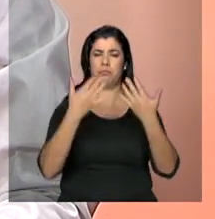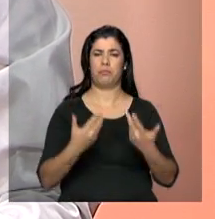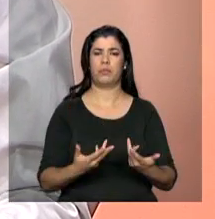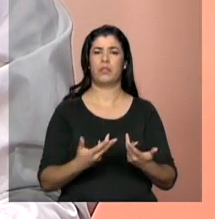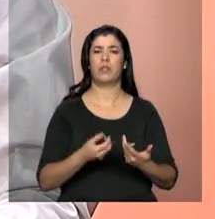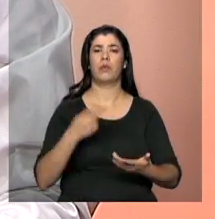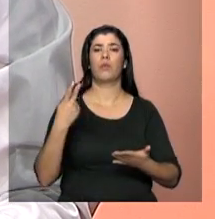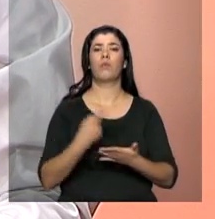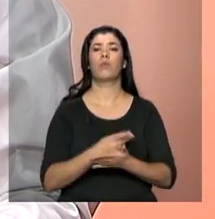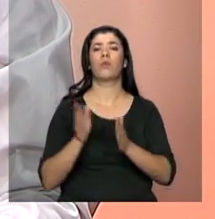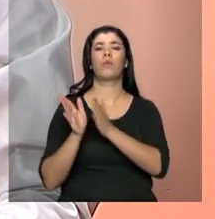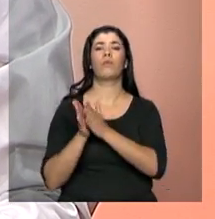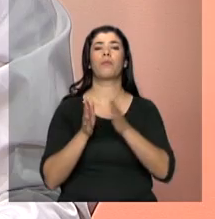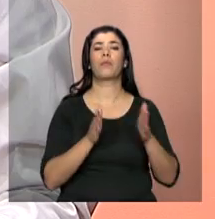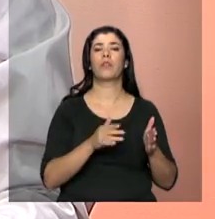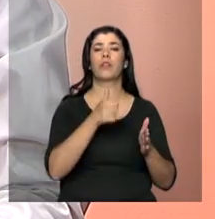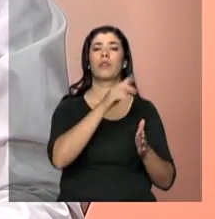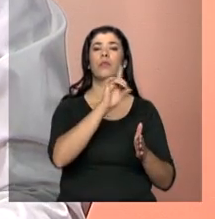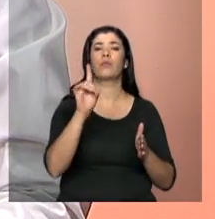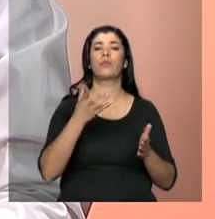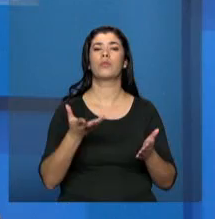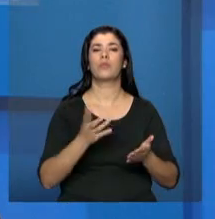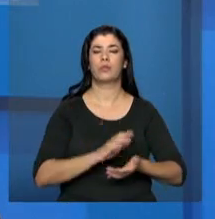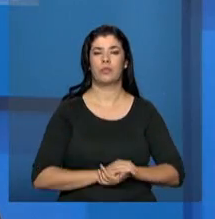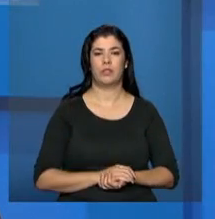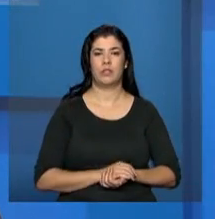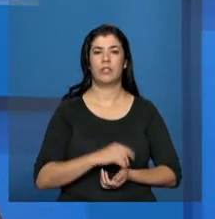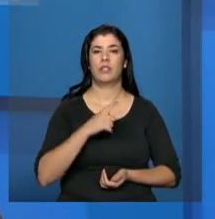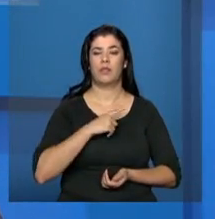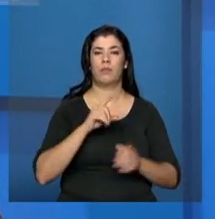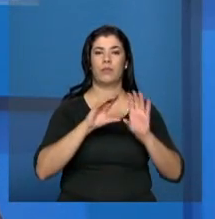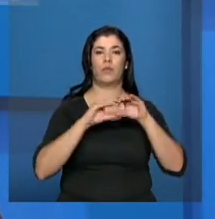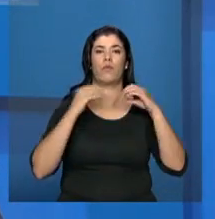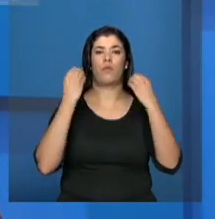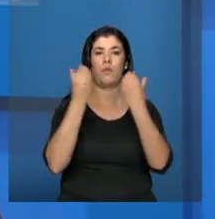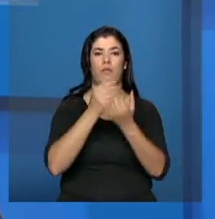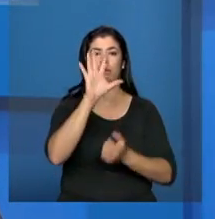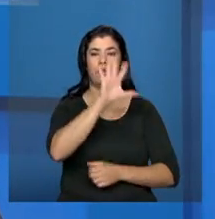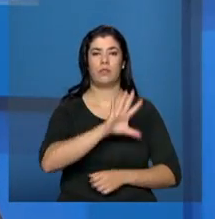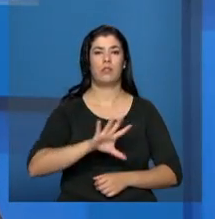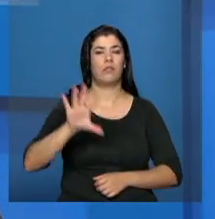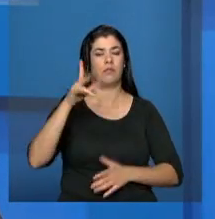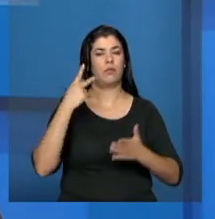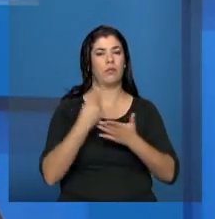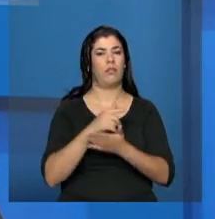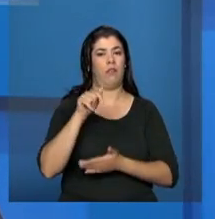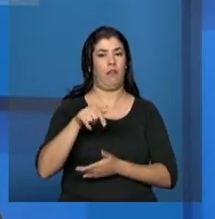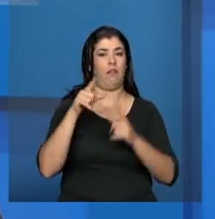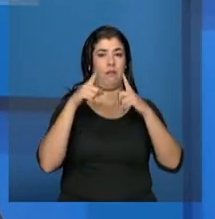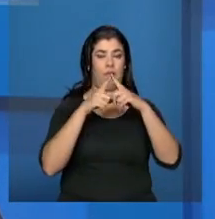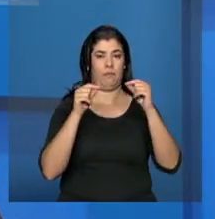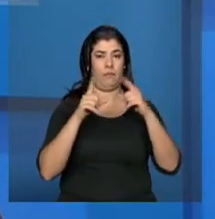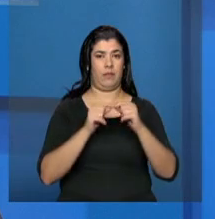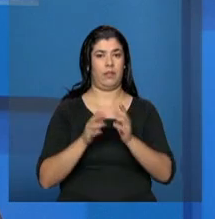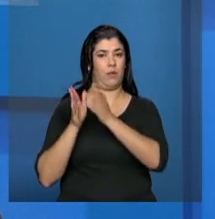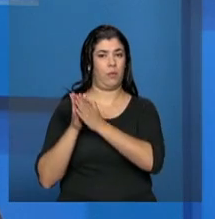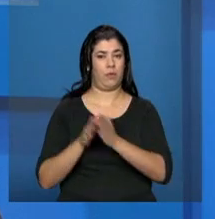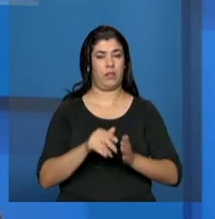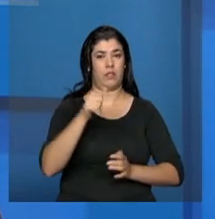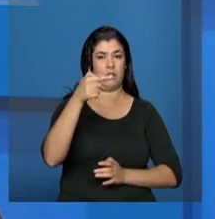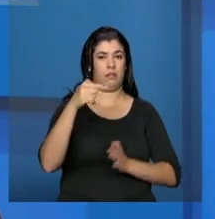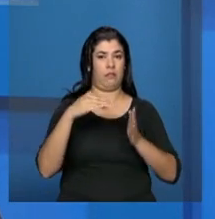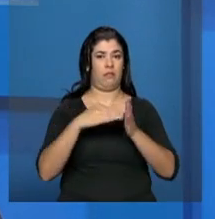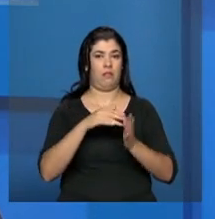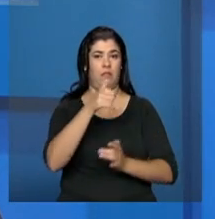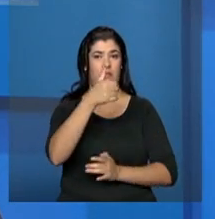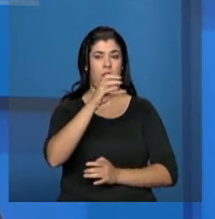Conferência Nacional. Ah, sim. A Conferência Nacional, ela acontecerá aqui em Brasília no período de 7 a 10